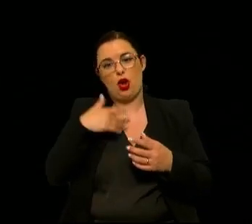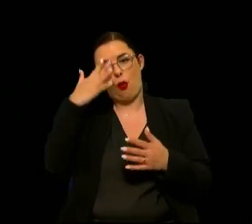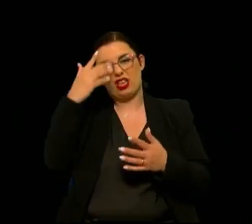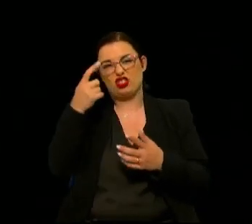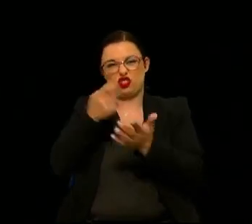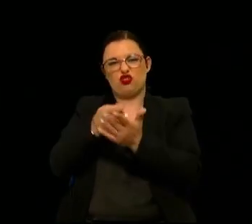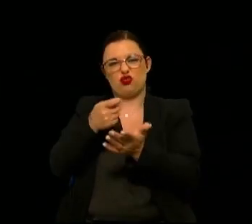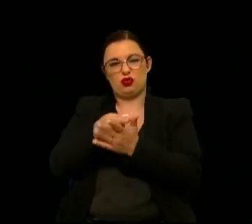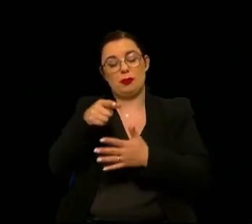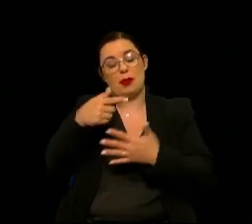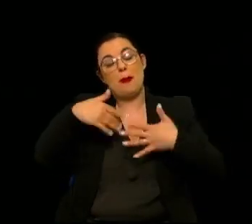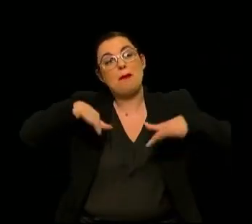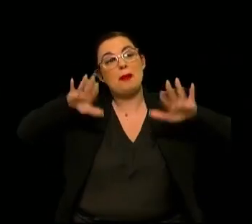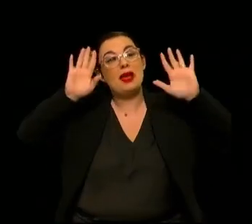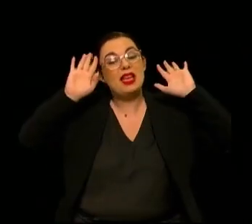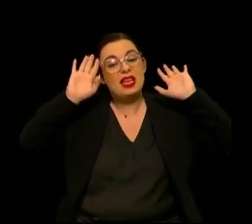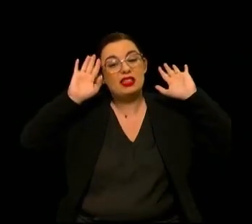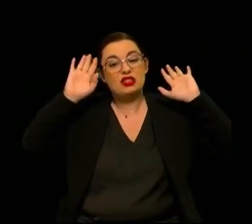King, este bairro, mas já vá.